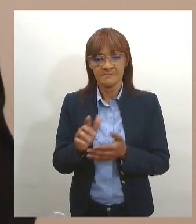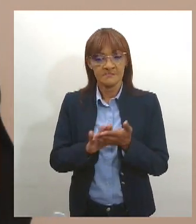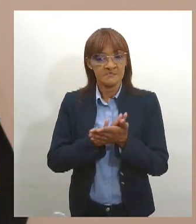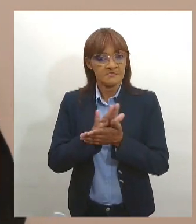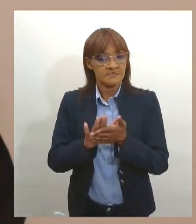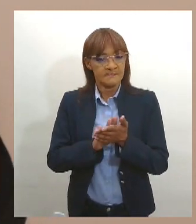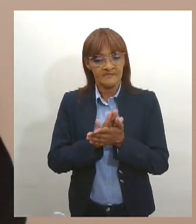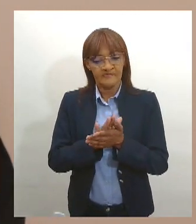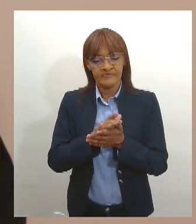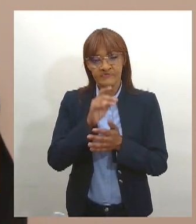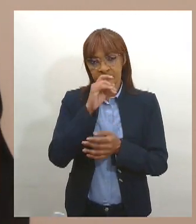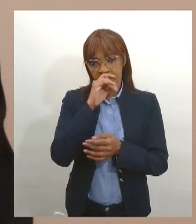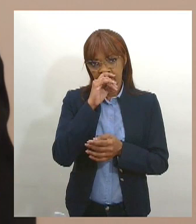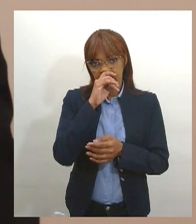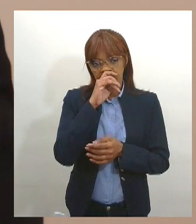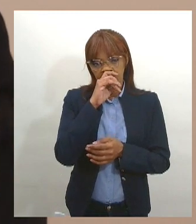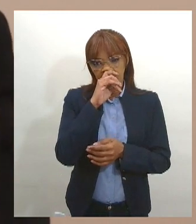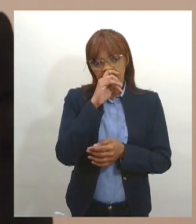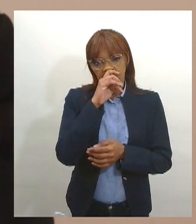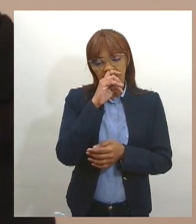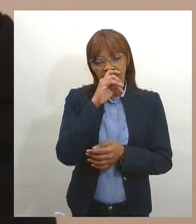os candidatos. Então, será realmente